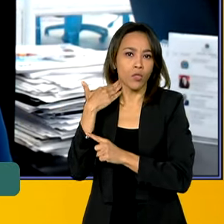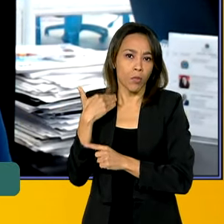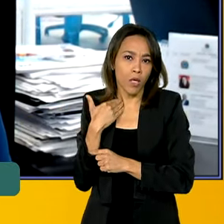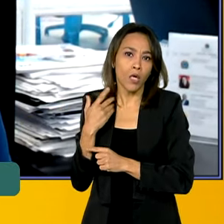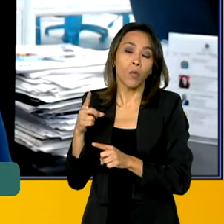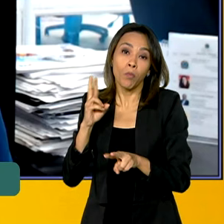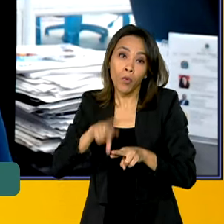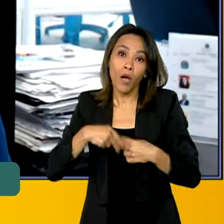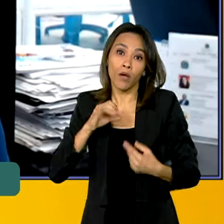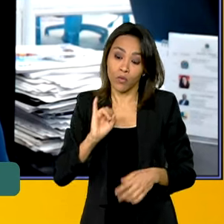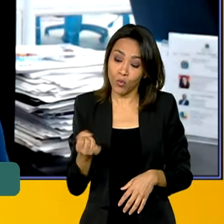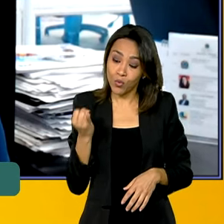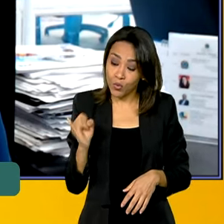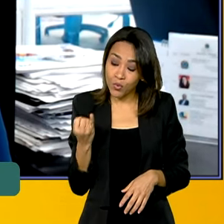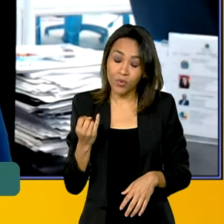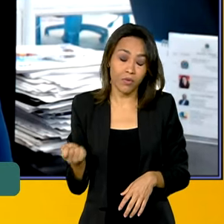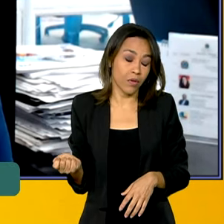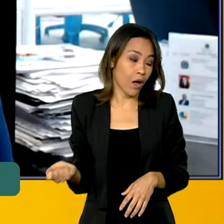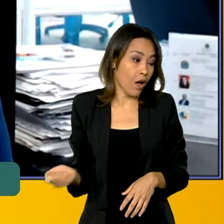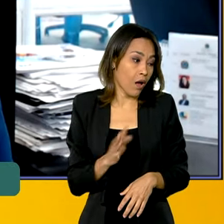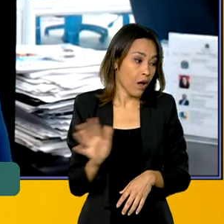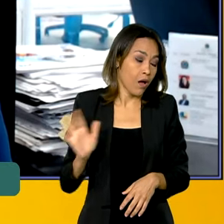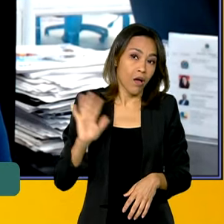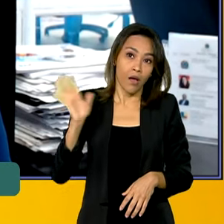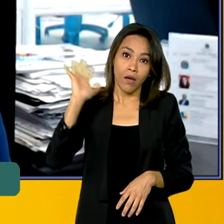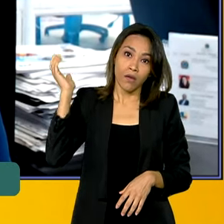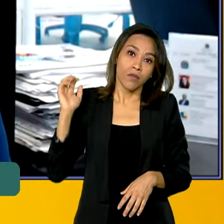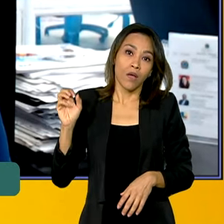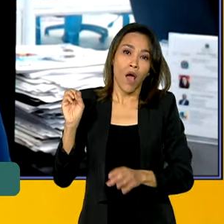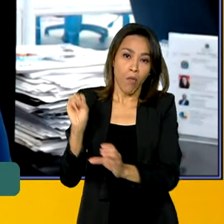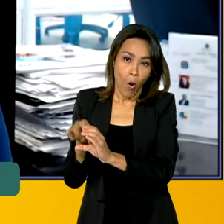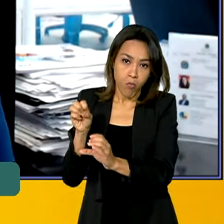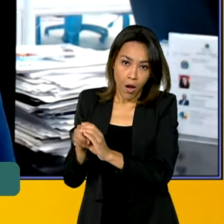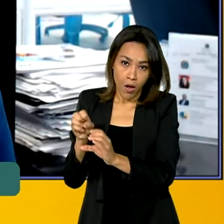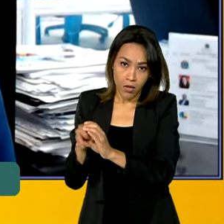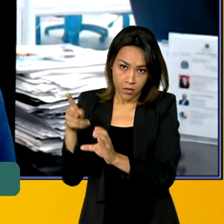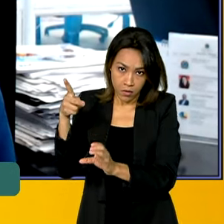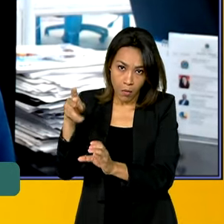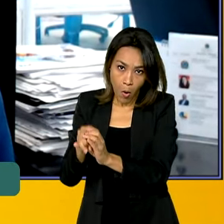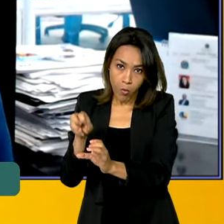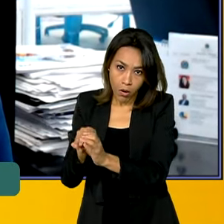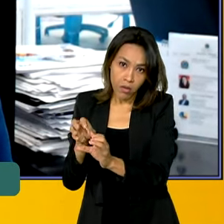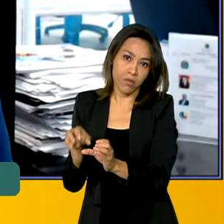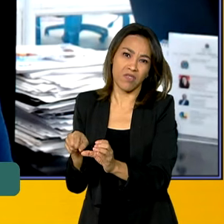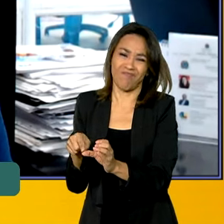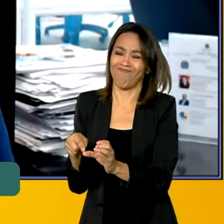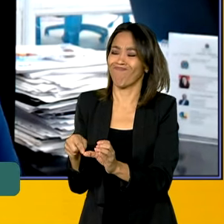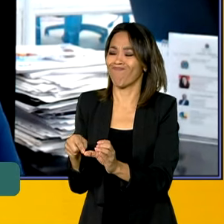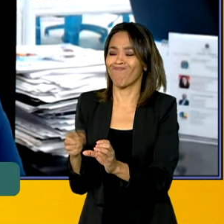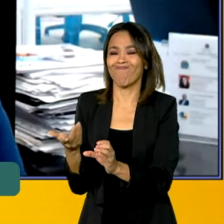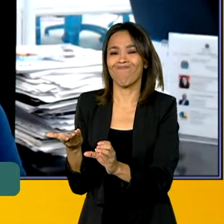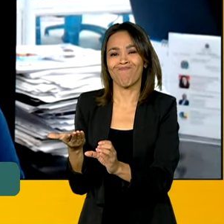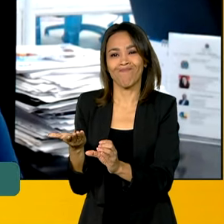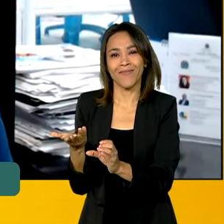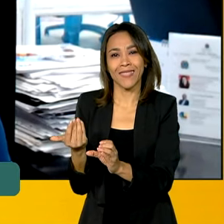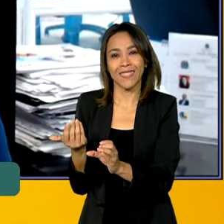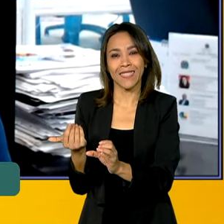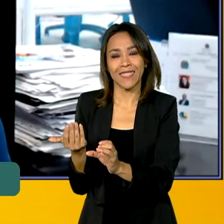taxa de juros está tão elevada, a poupança tem sido cada vez, tem tido cada vez mais